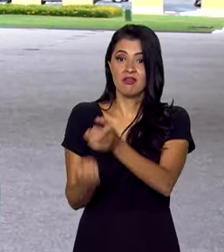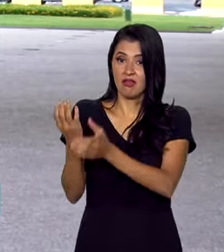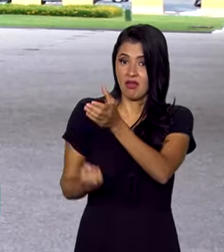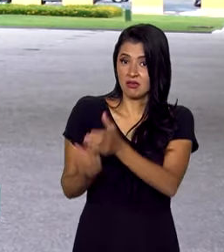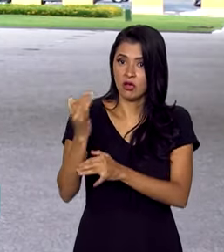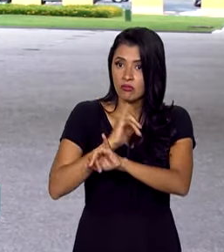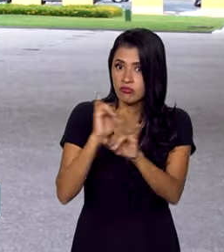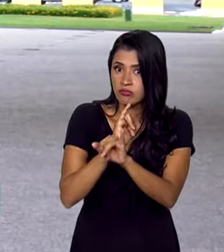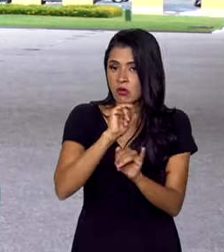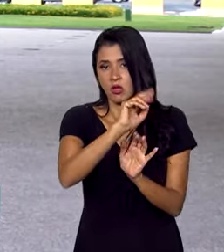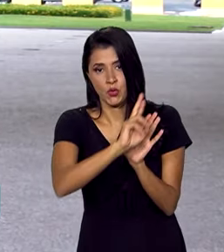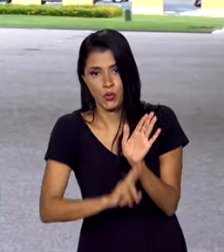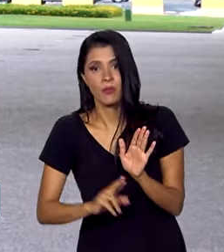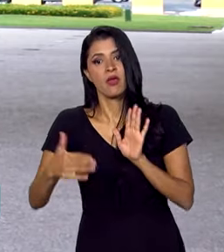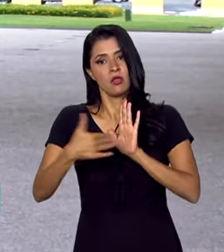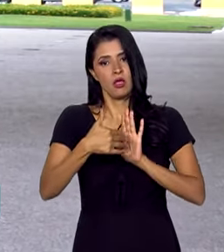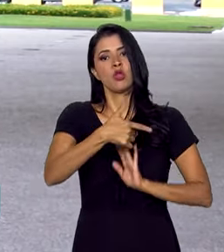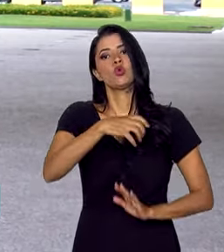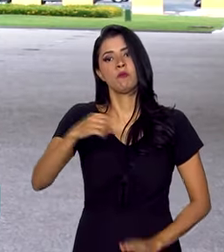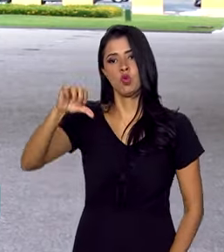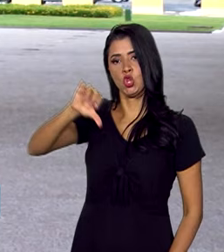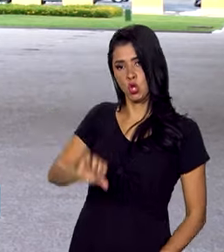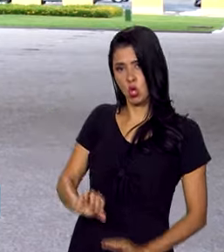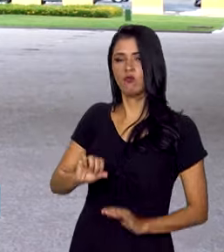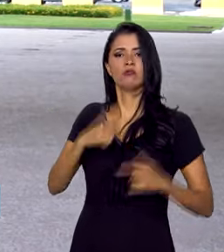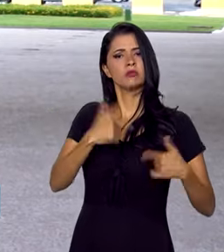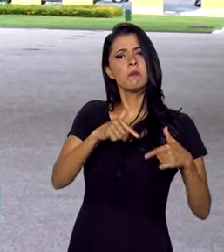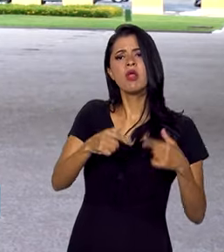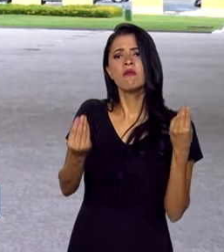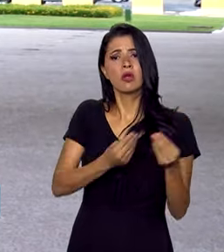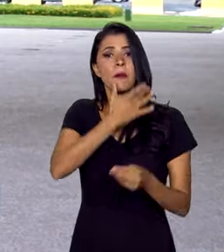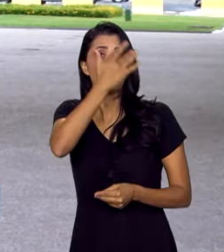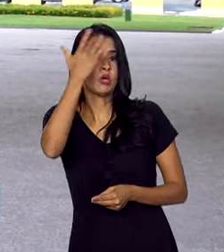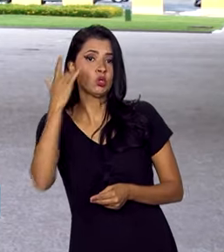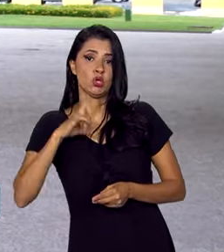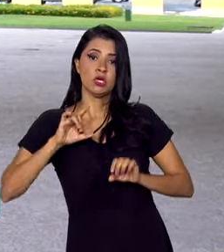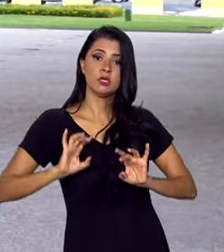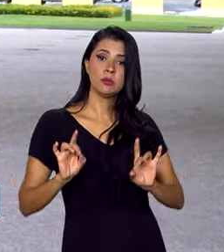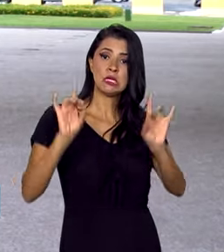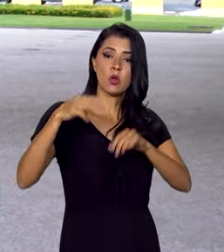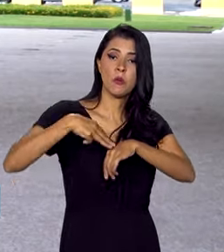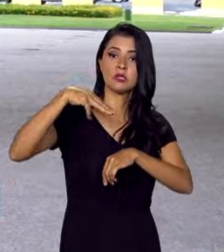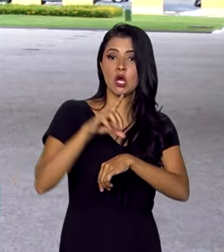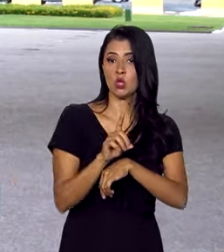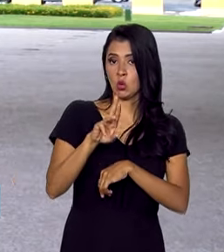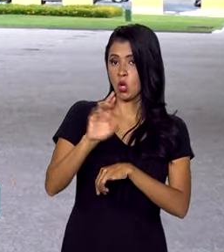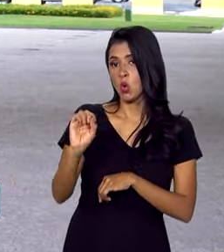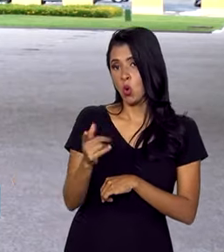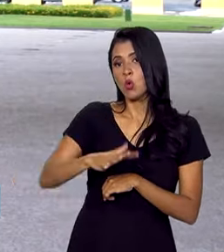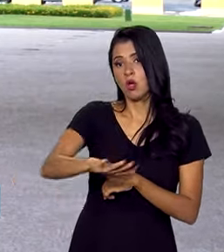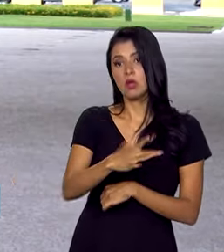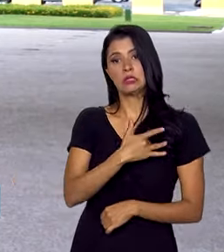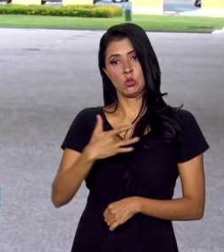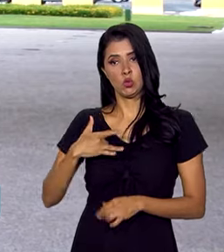informes e boletins. Até 2009, atuava como sanitarista quem tinha especialização, mestrado ou doutorado em